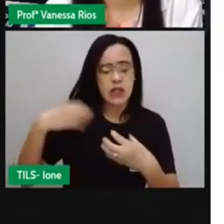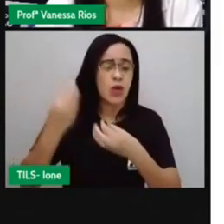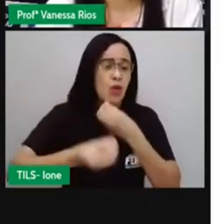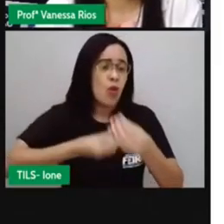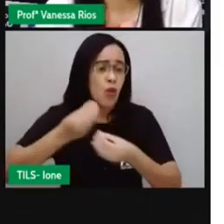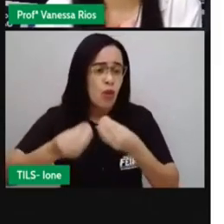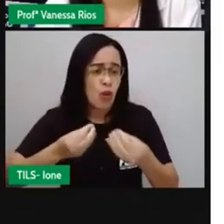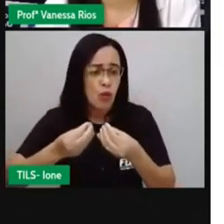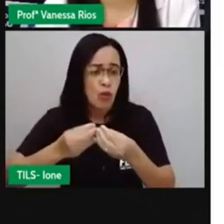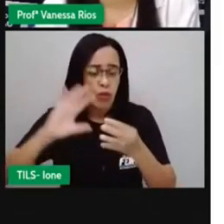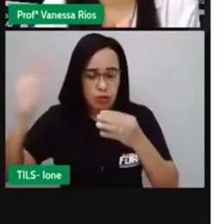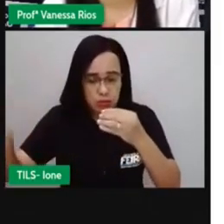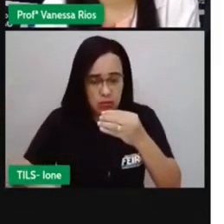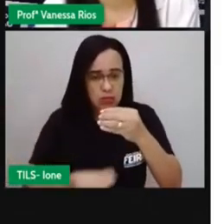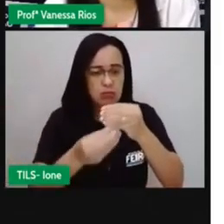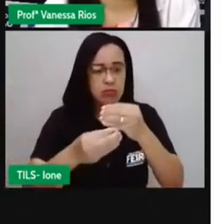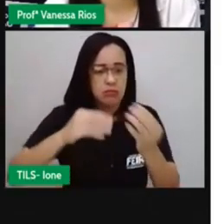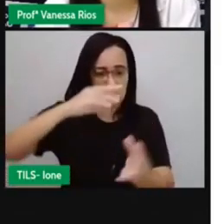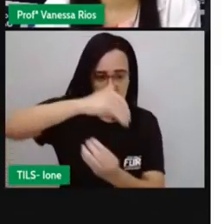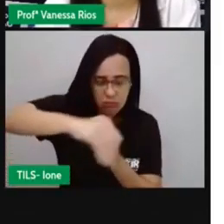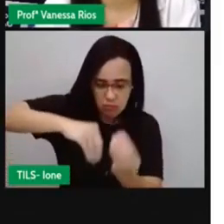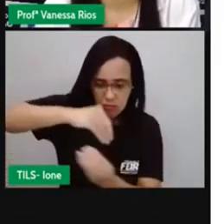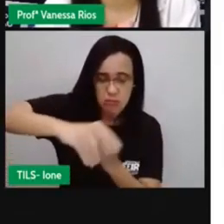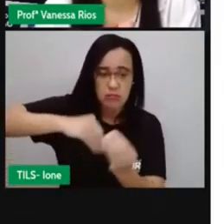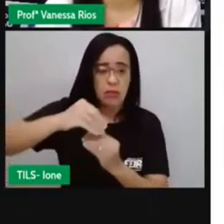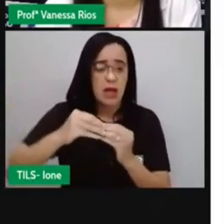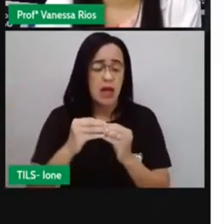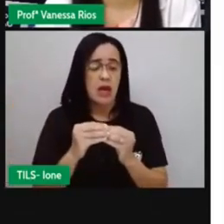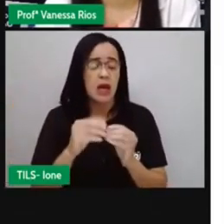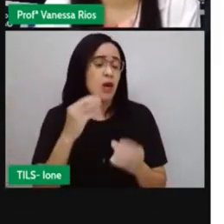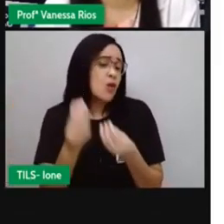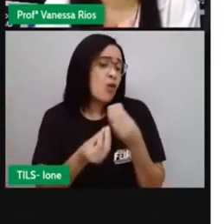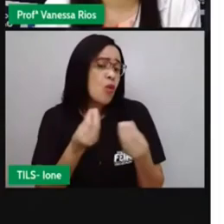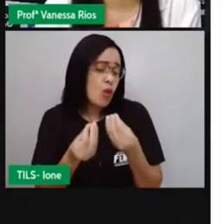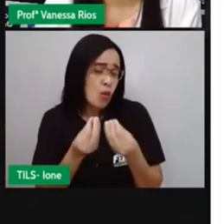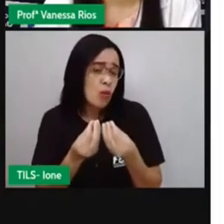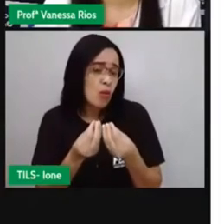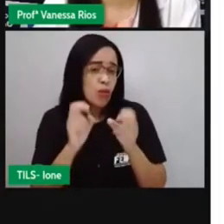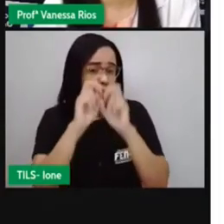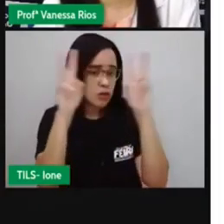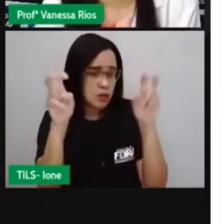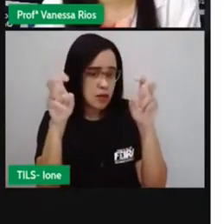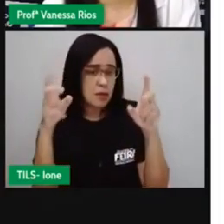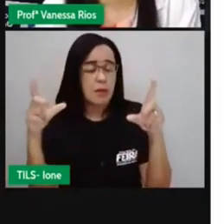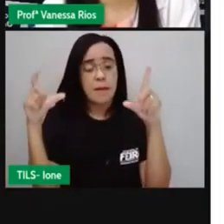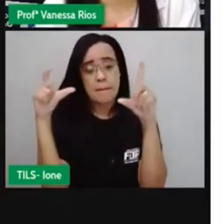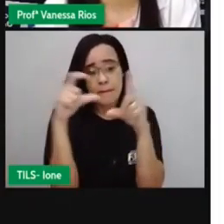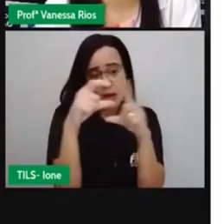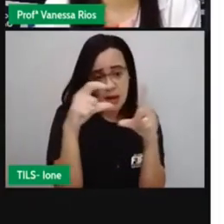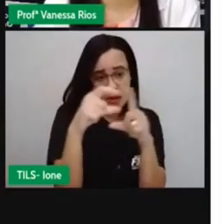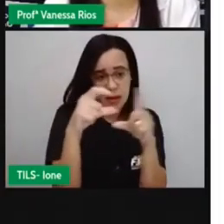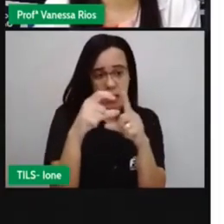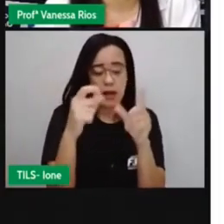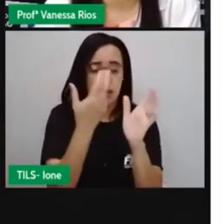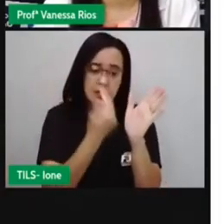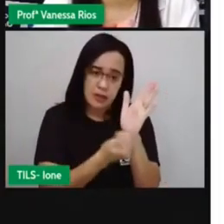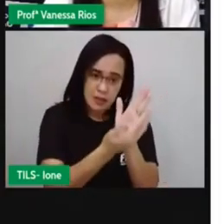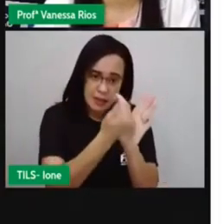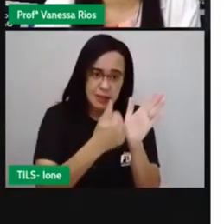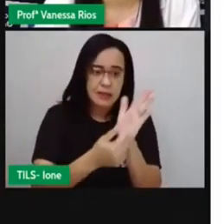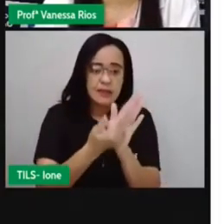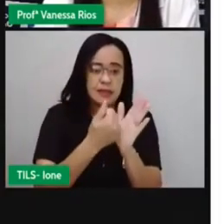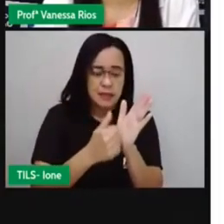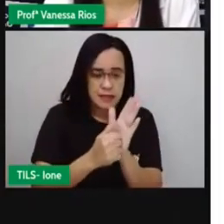juntar não só as imagens, mas também as palavras para chegar aí na mensagem que os cartoons